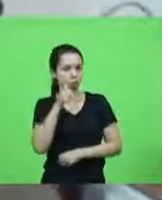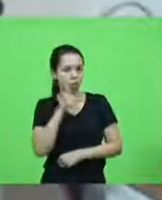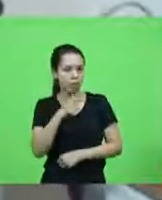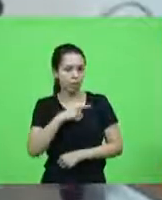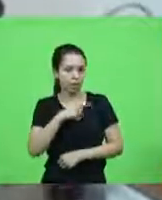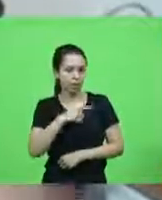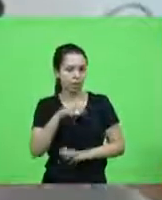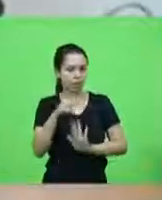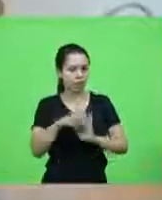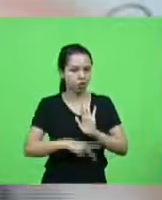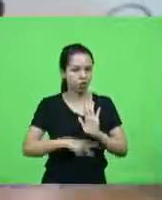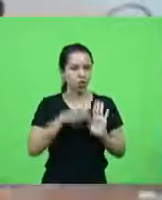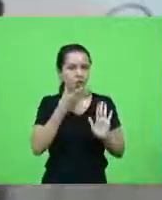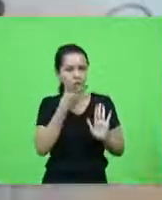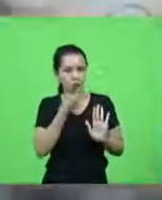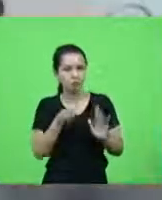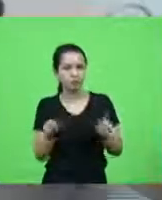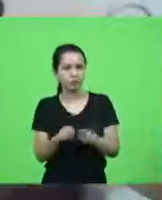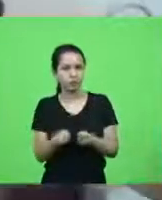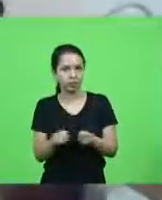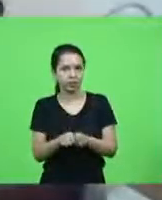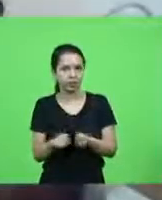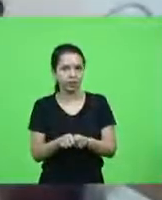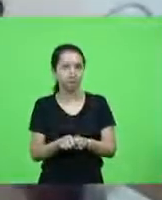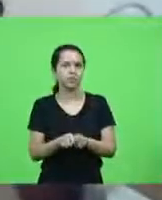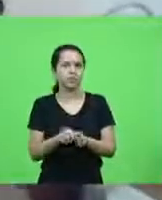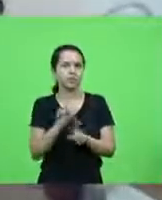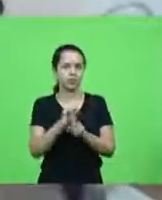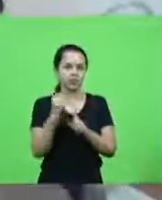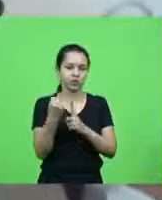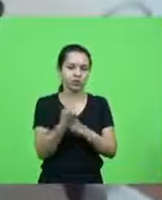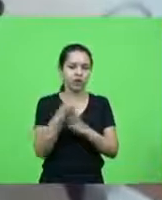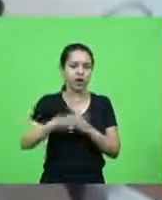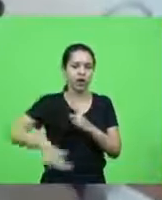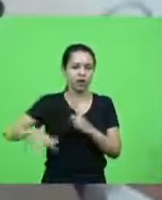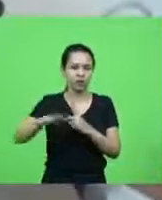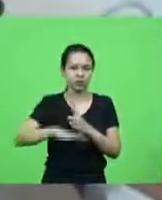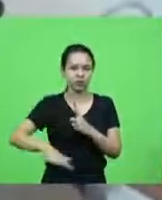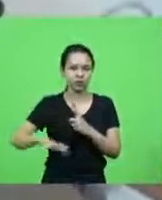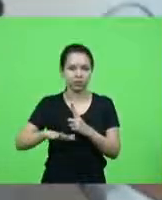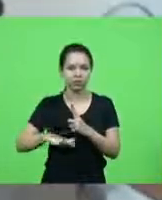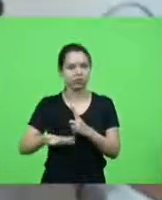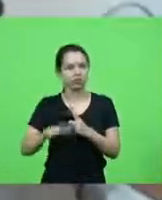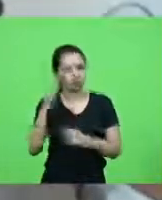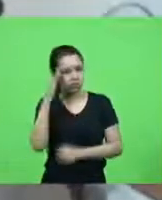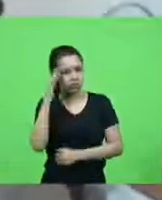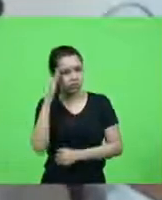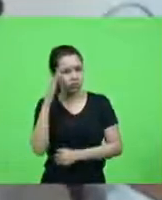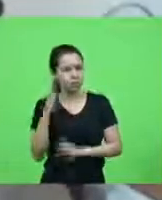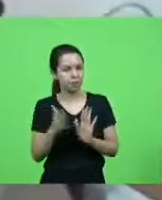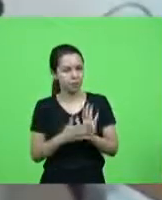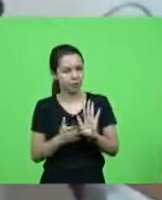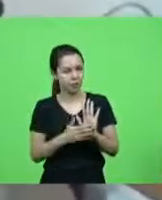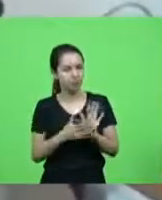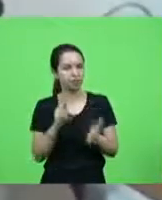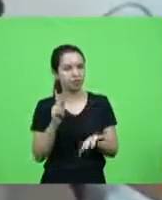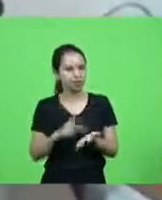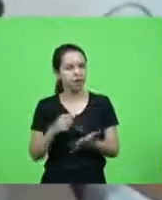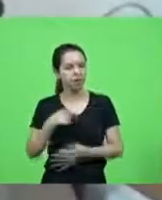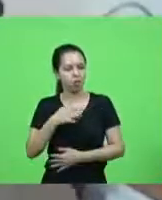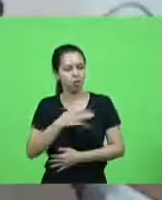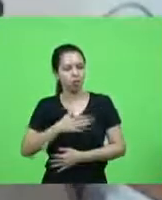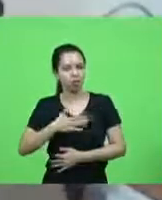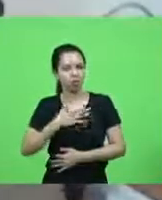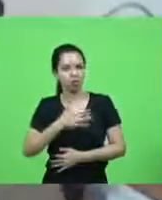sobre o homem né para o homem não sobre a sociedade no seu todo né para bem mesmo Paulinha gostei tá